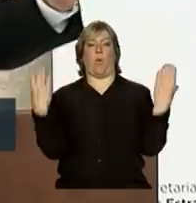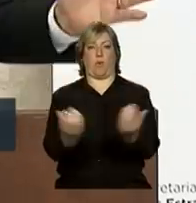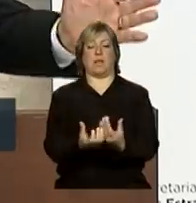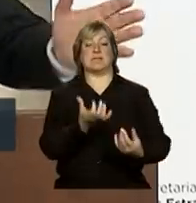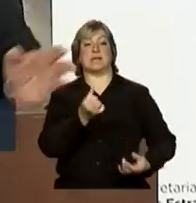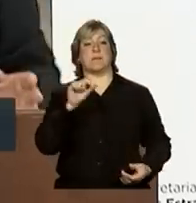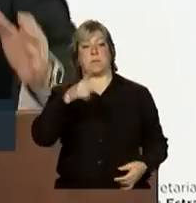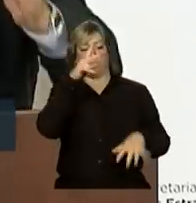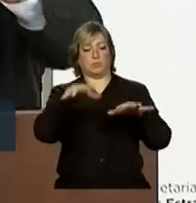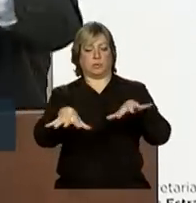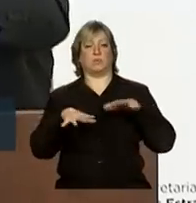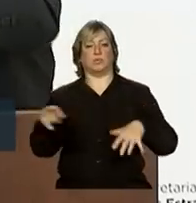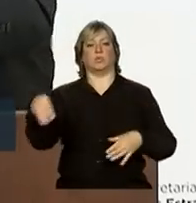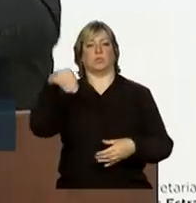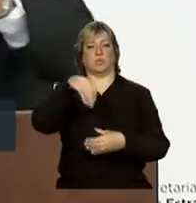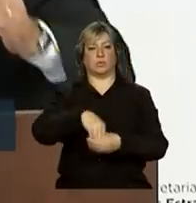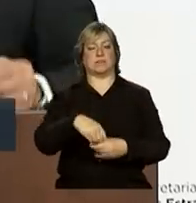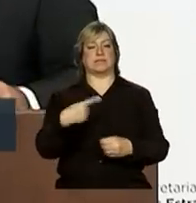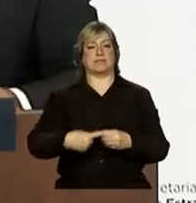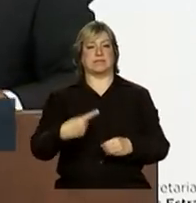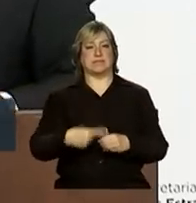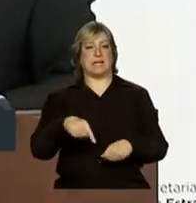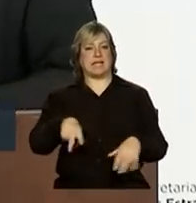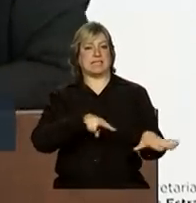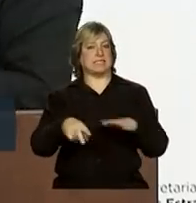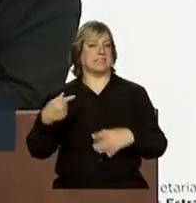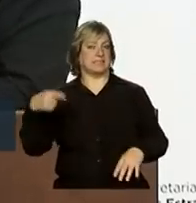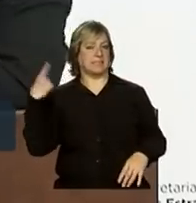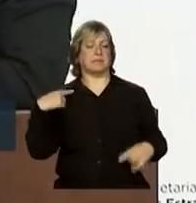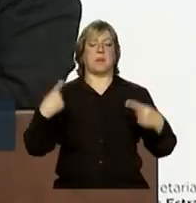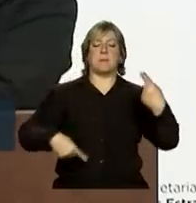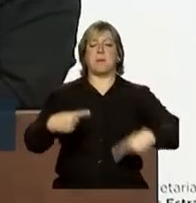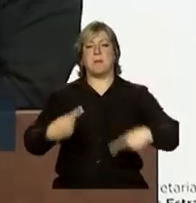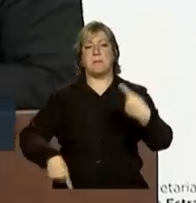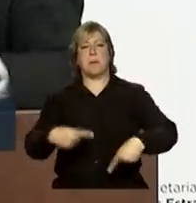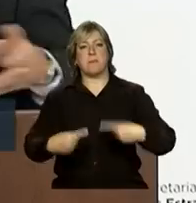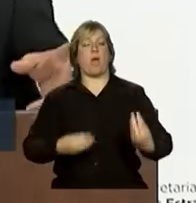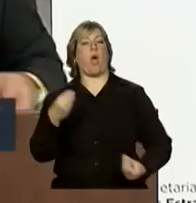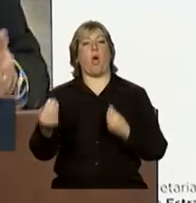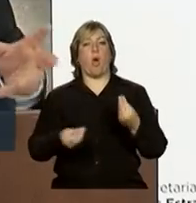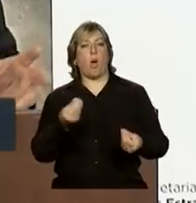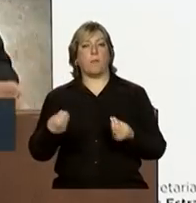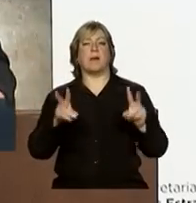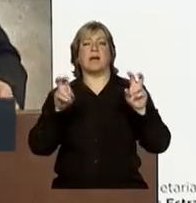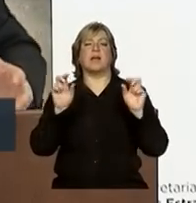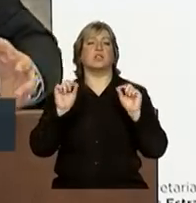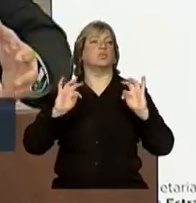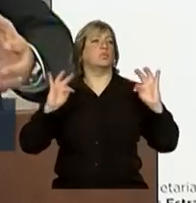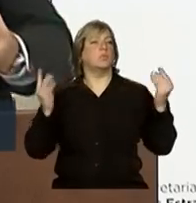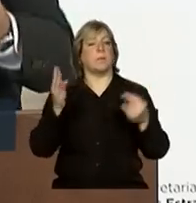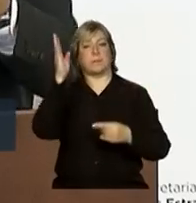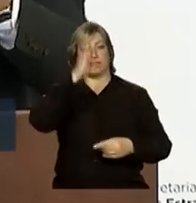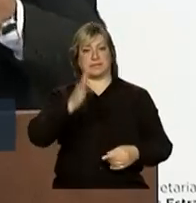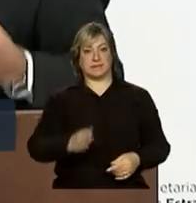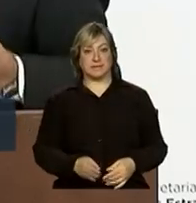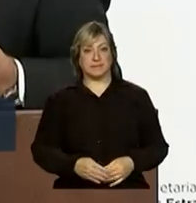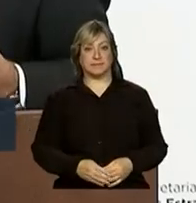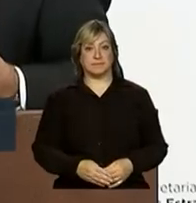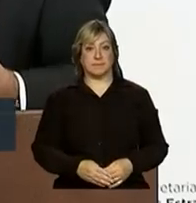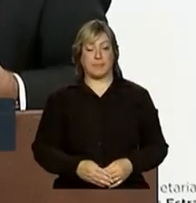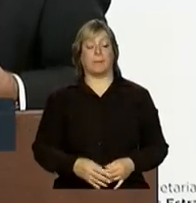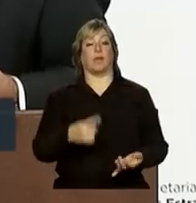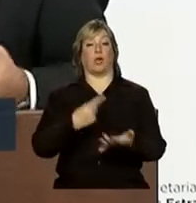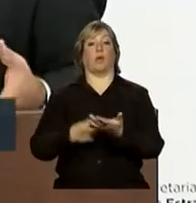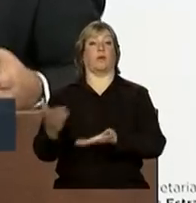naquela cidade, nesta semana, discutindo todas as questões brasileiras. E o